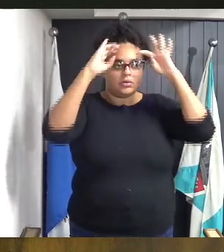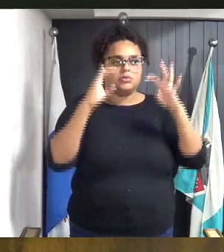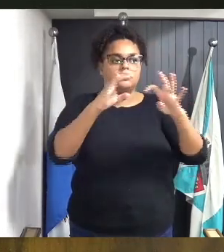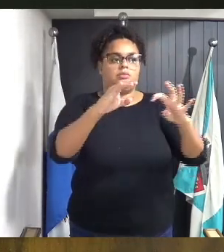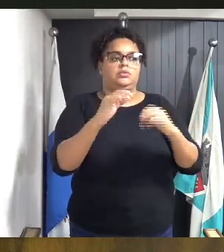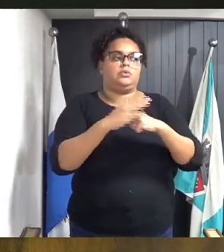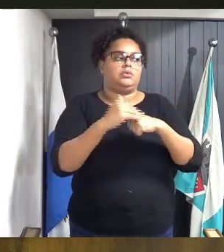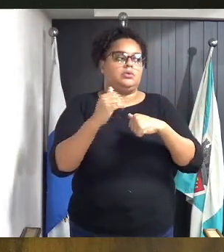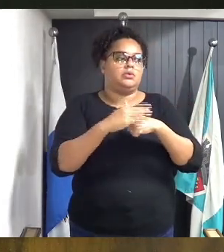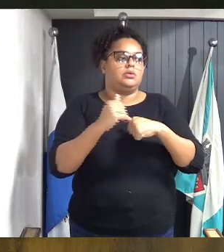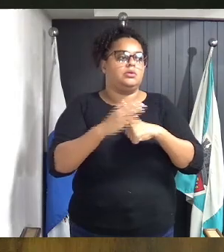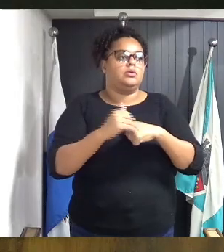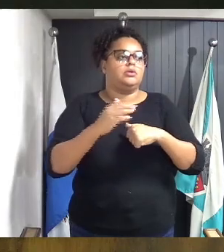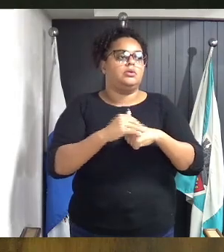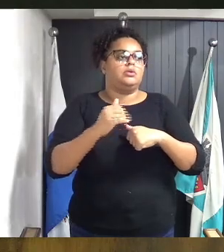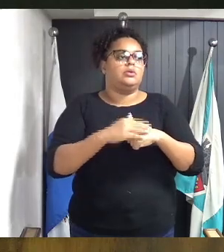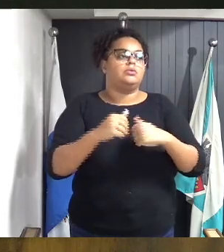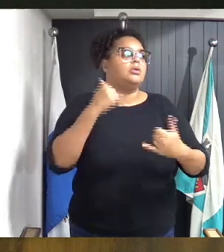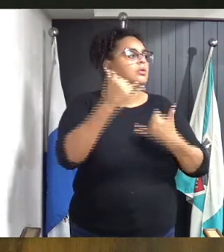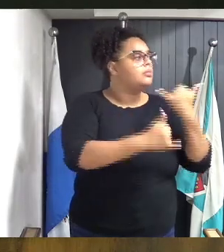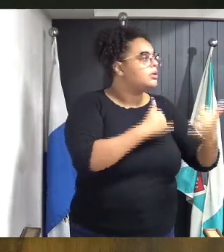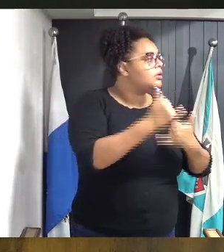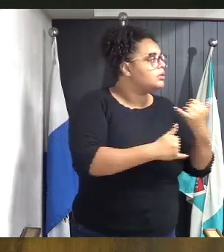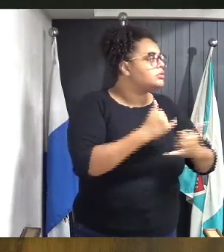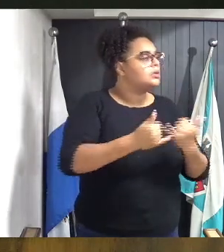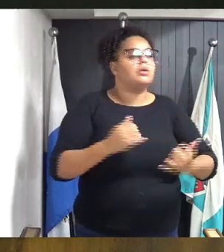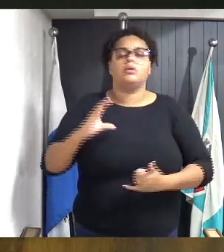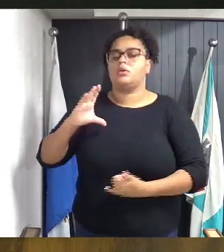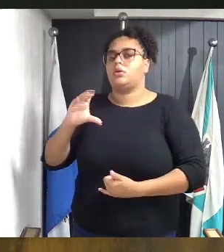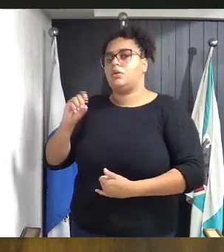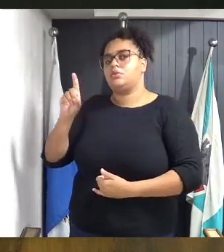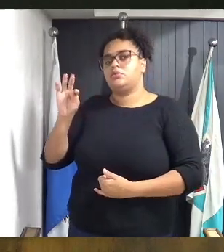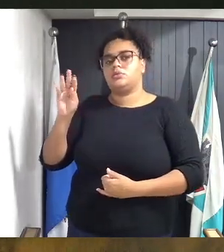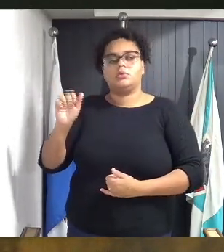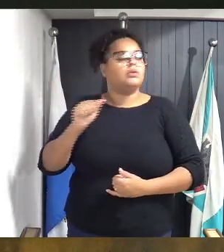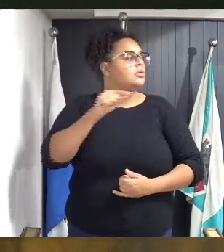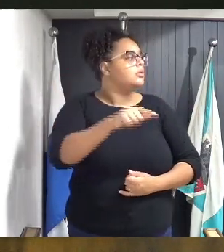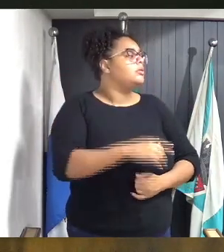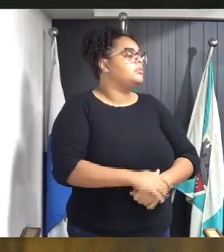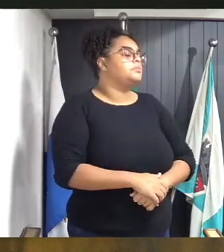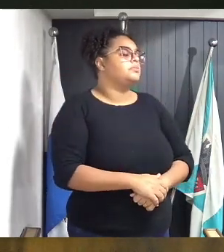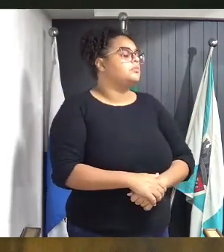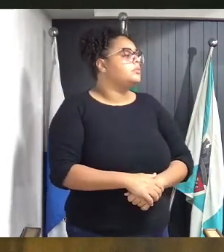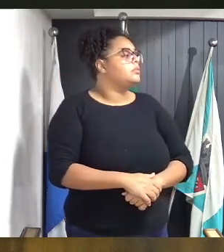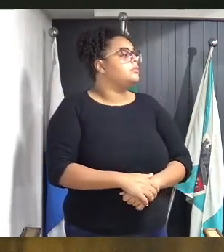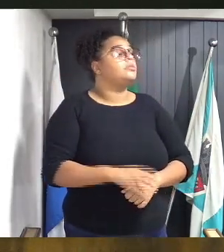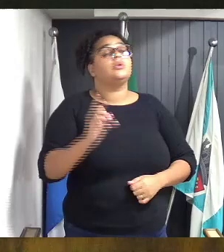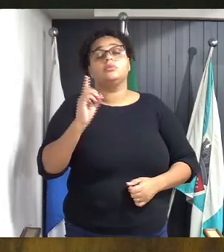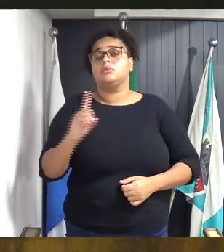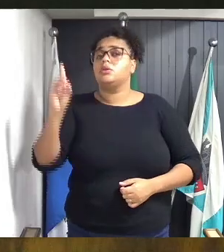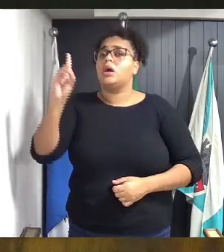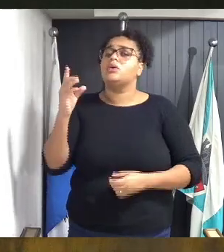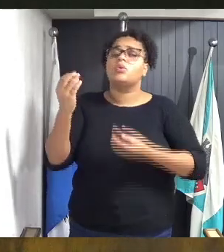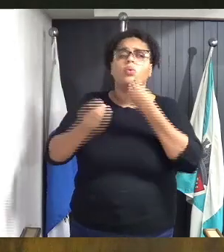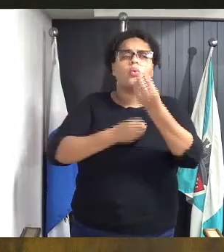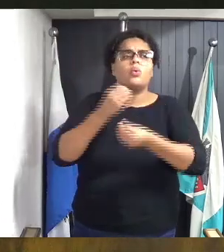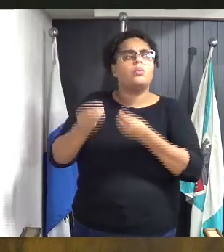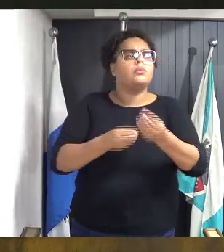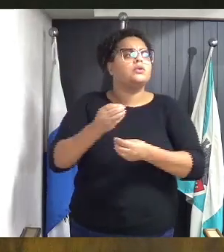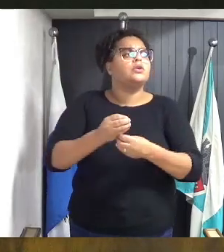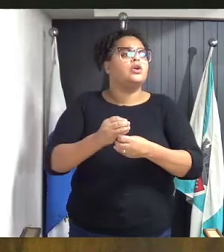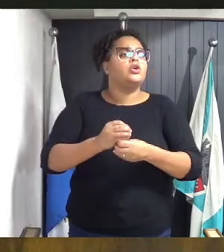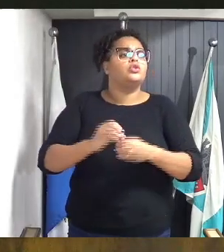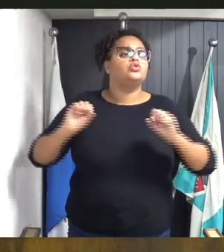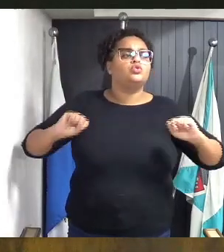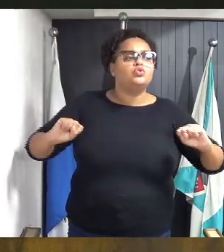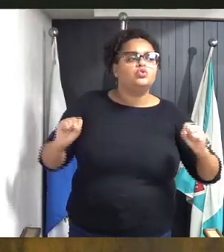carinho. Eu até brinquei, presidente Cláudio Tomás, eu falei assim, meu Deus, que show da Xuxa é